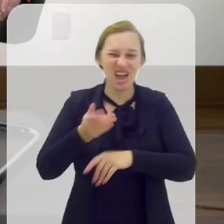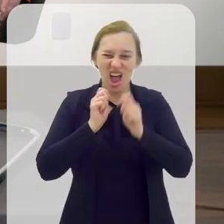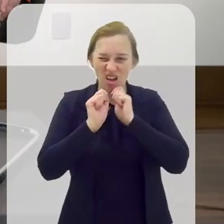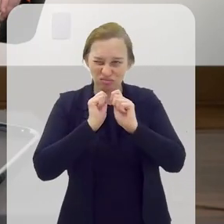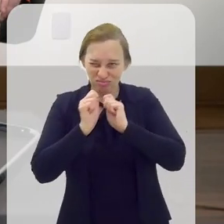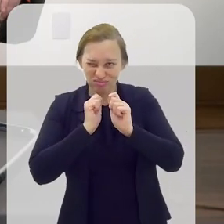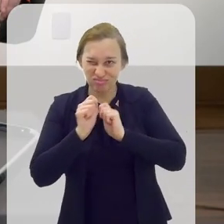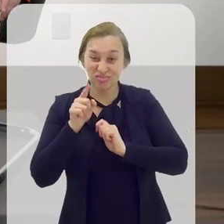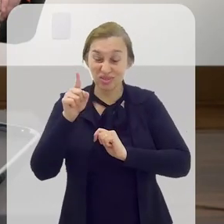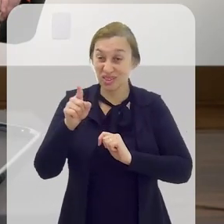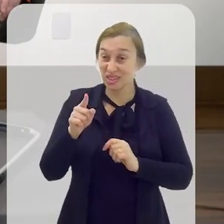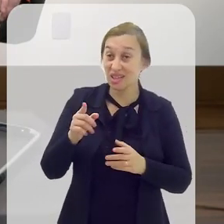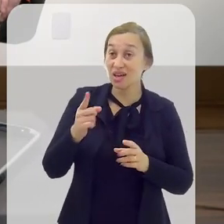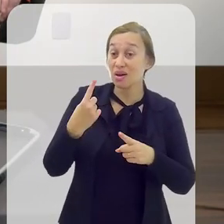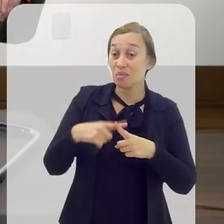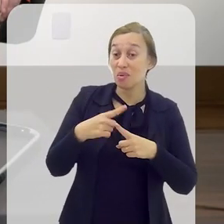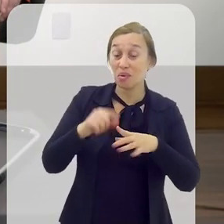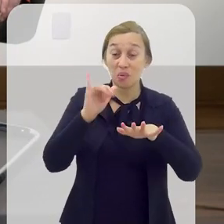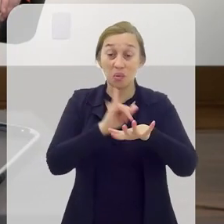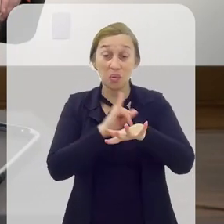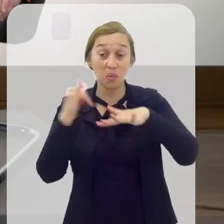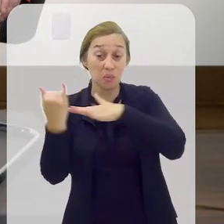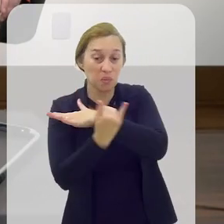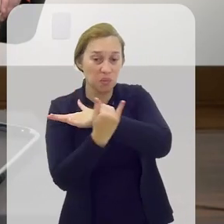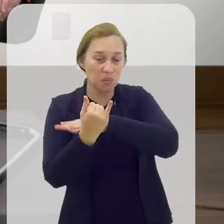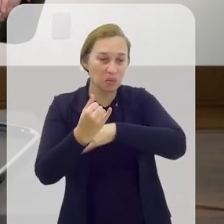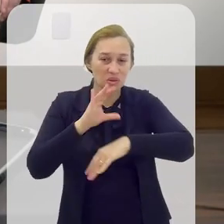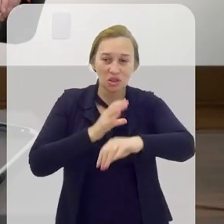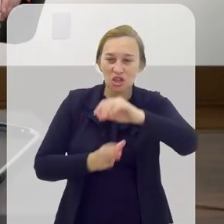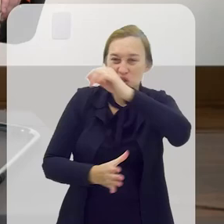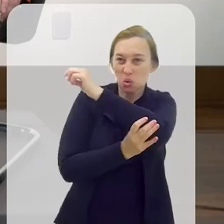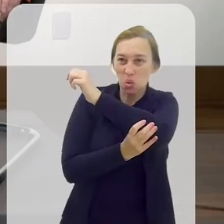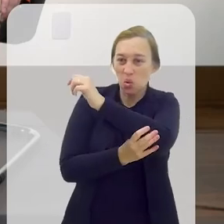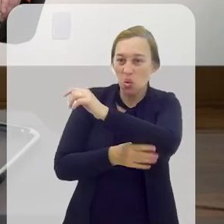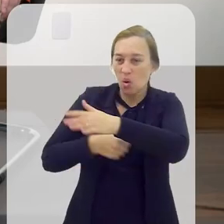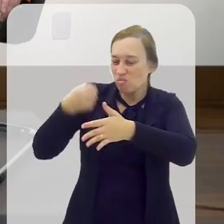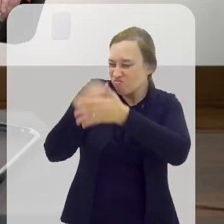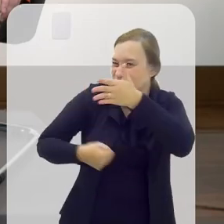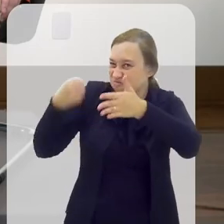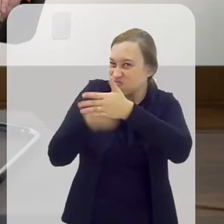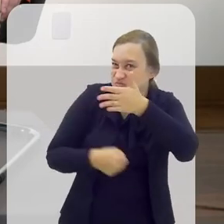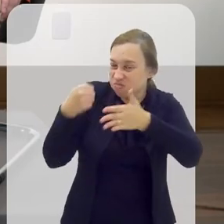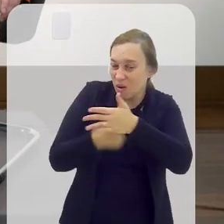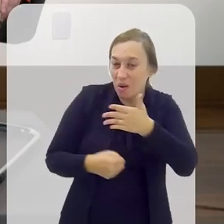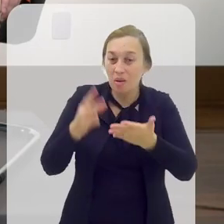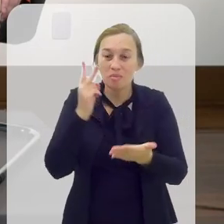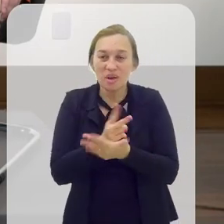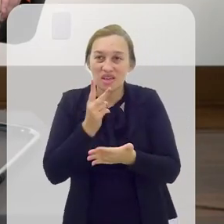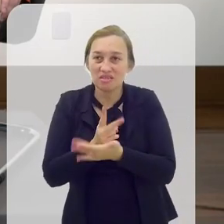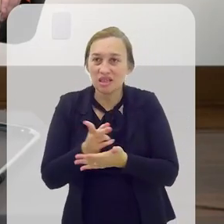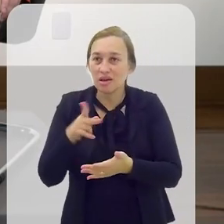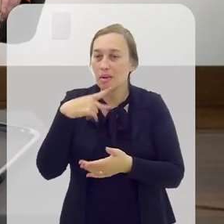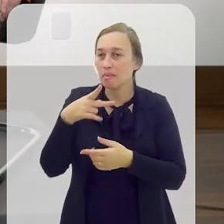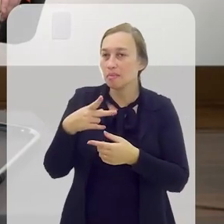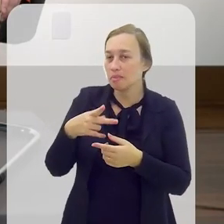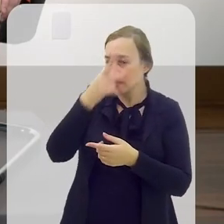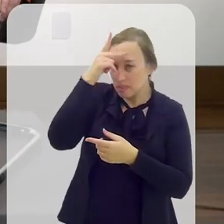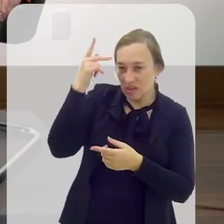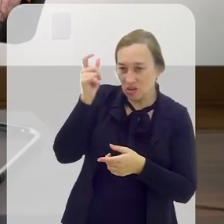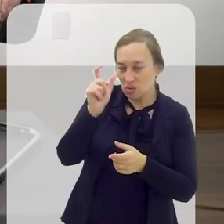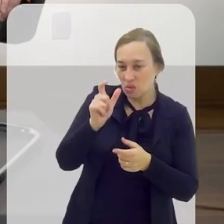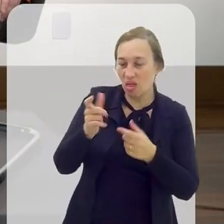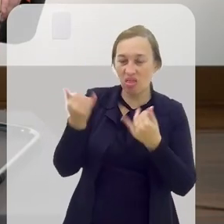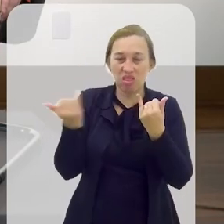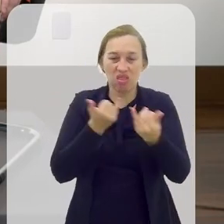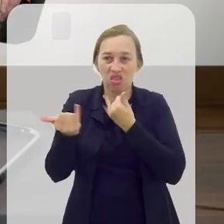há muito tempo. Porque o enredo de Exu foi um enredo que eu briguei muito mesmo. Mesmo quando tinham pessoas